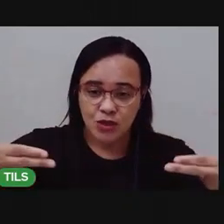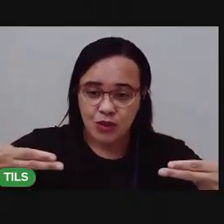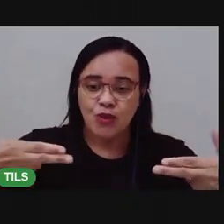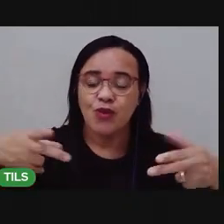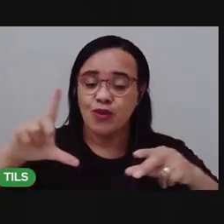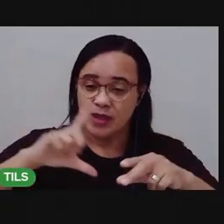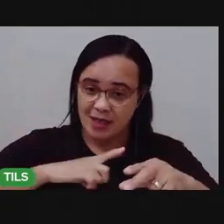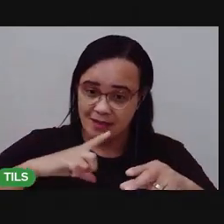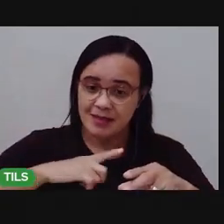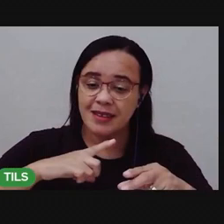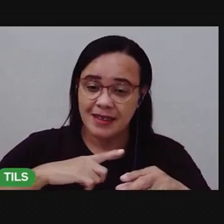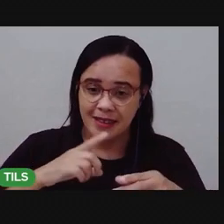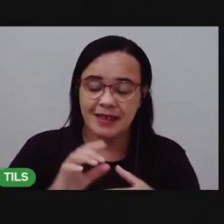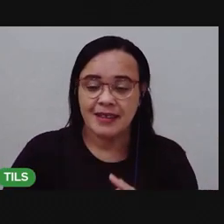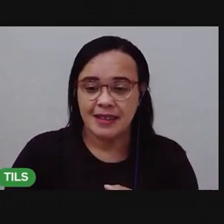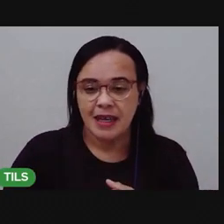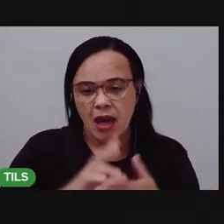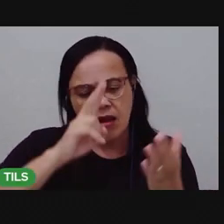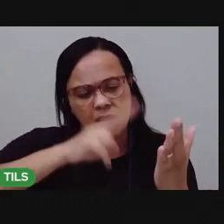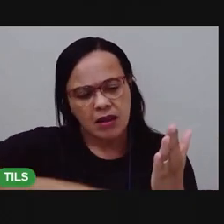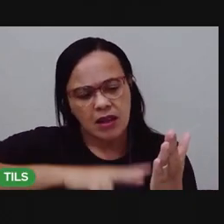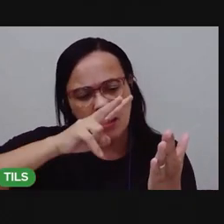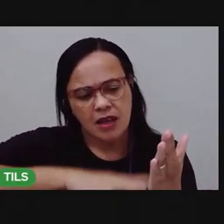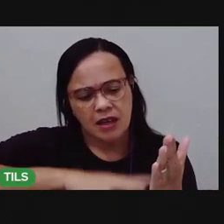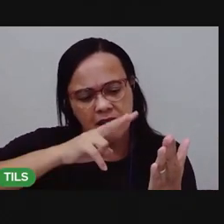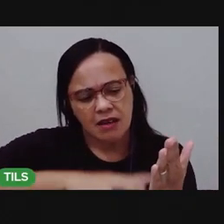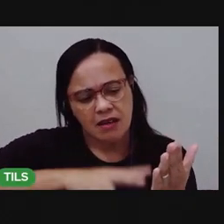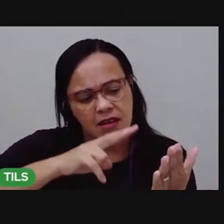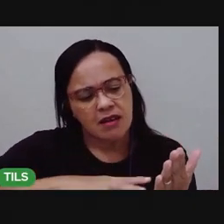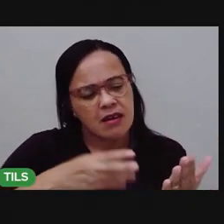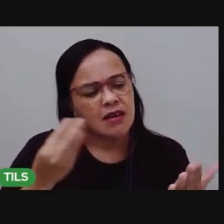desses rótulos, desses embalagens em casa.